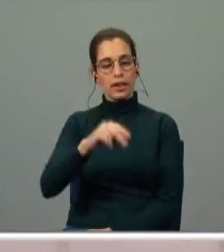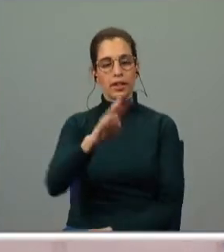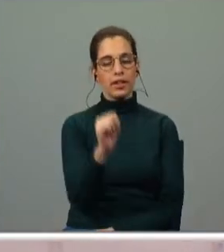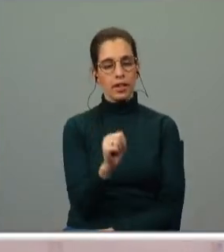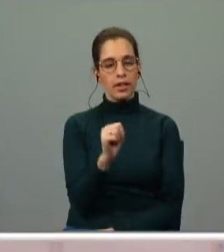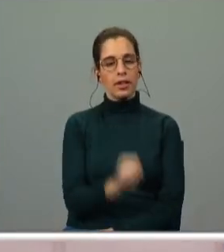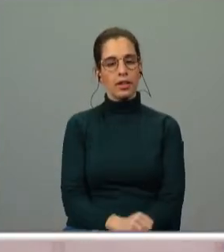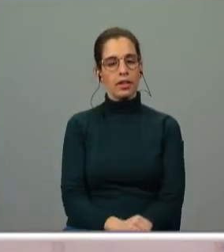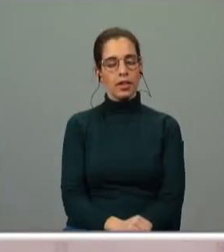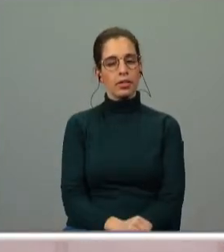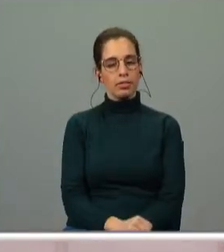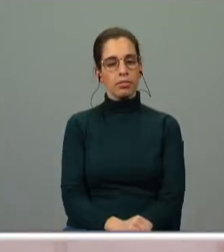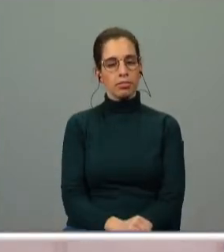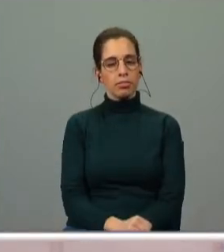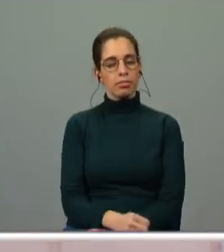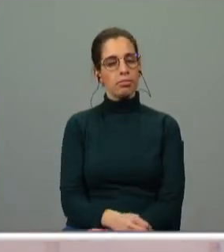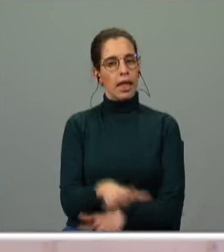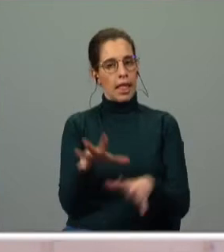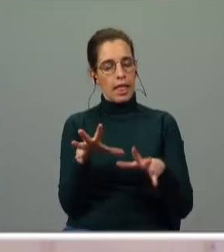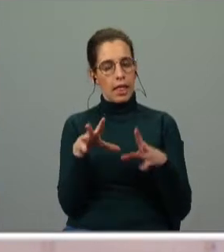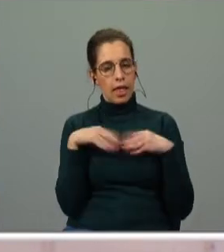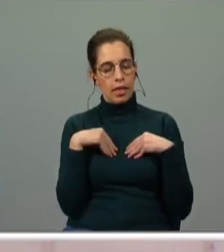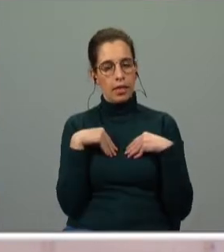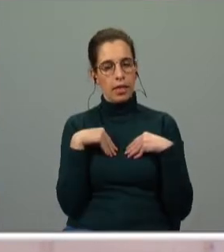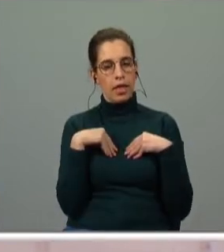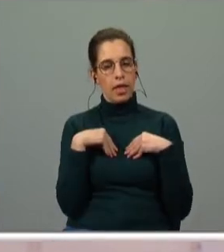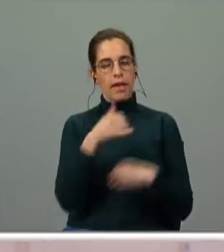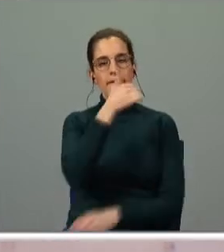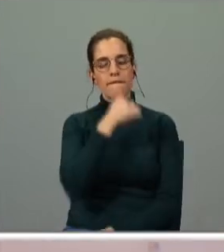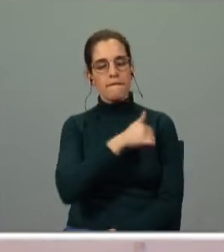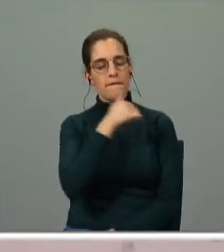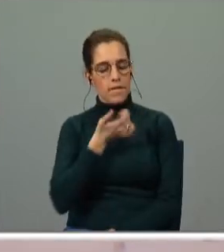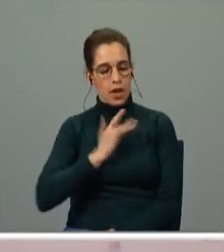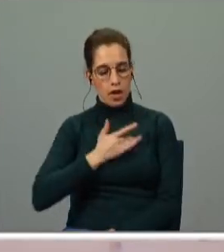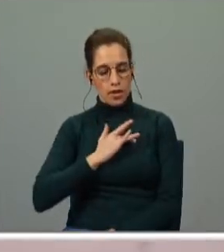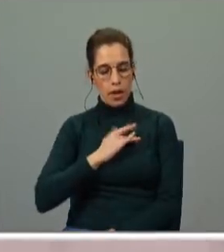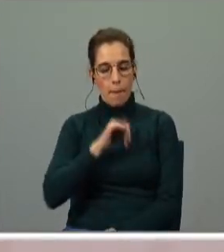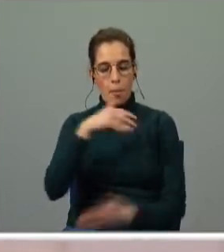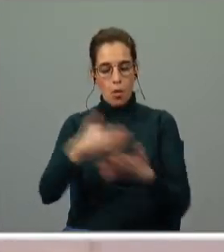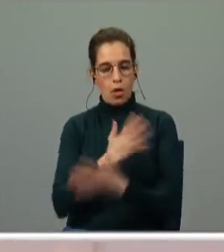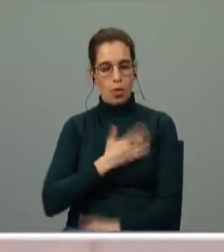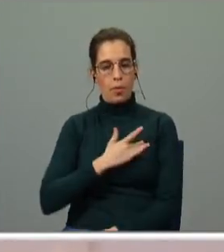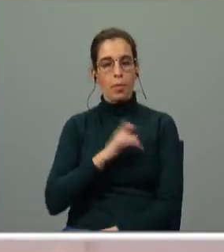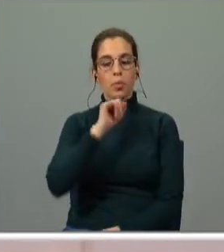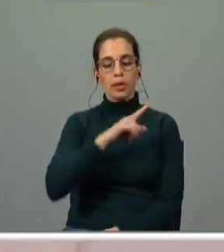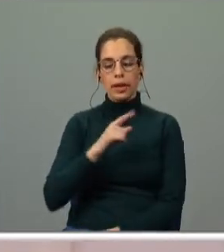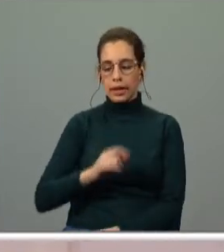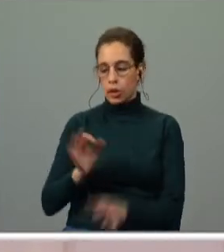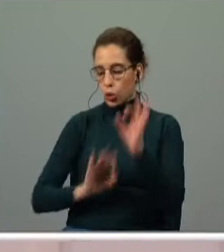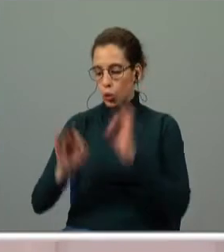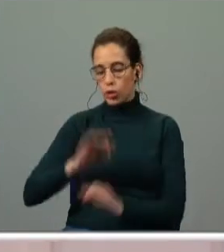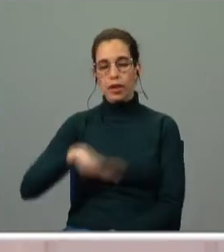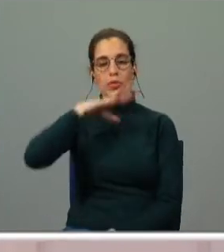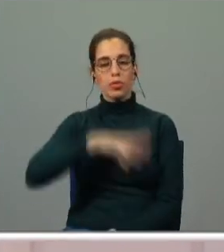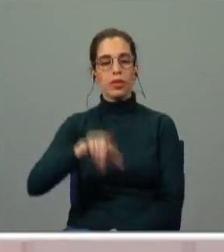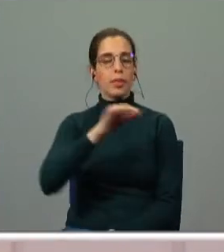está disposta a sacrificar o amor e a deixar morrer esse amor para criar os filhos portanto isto também diz